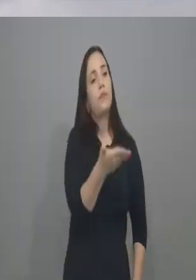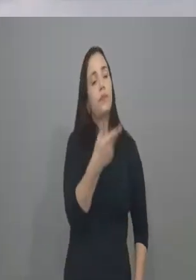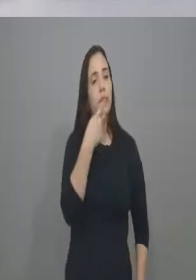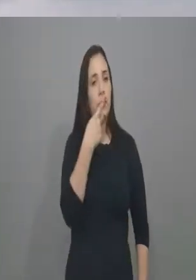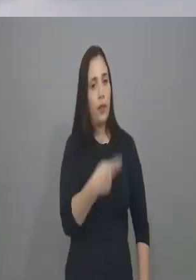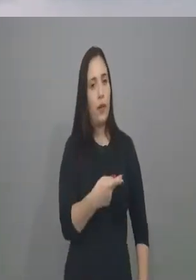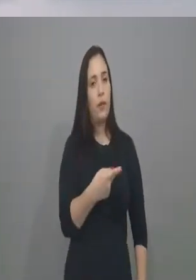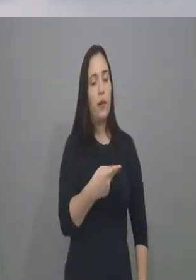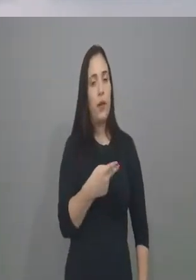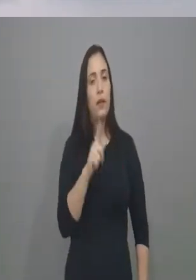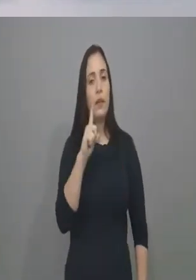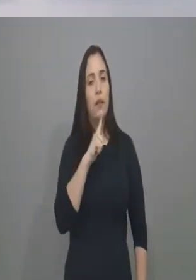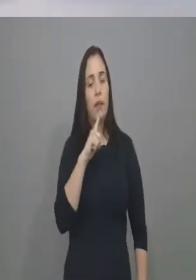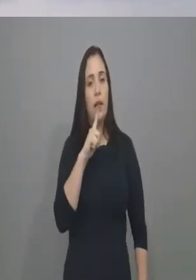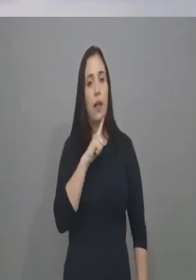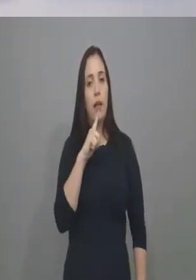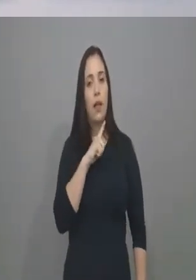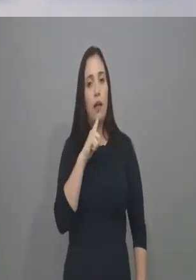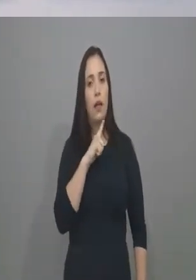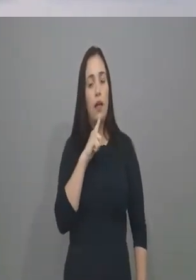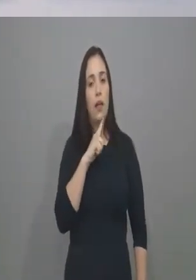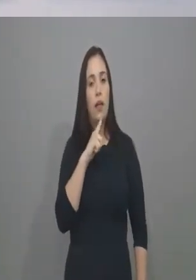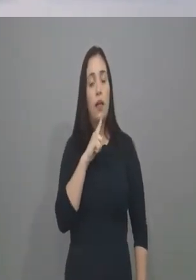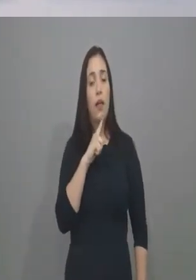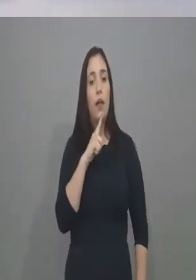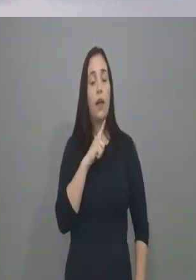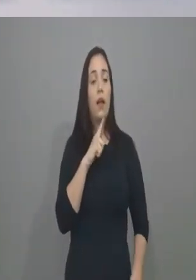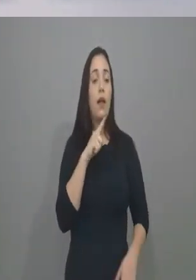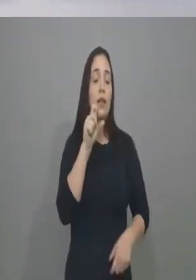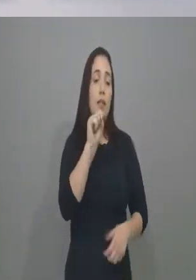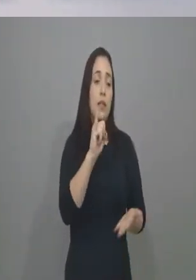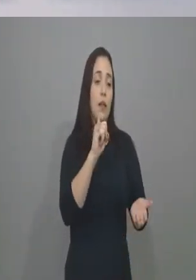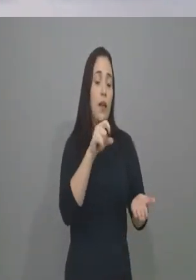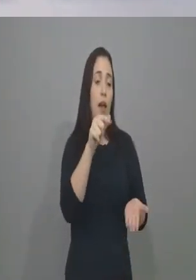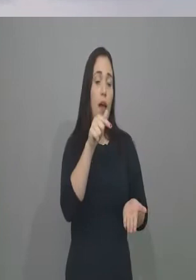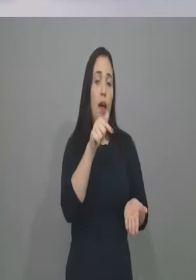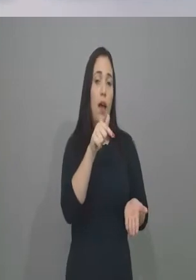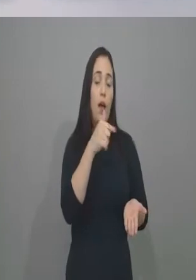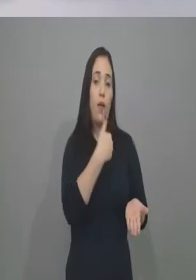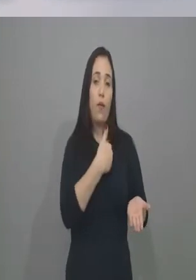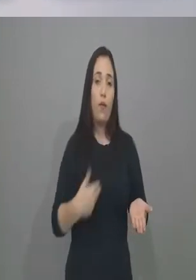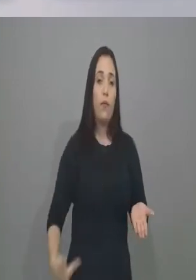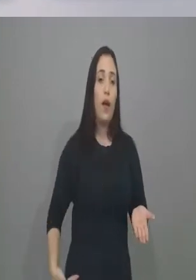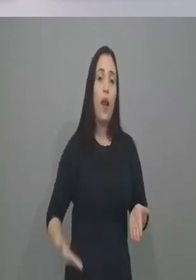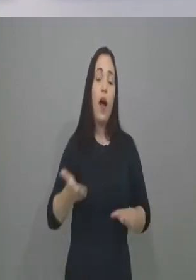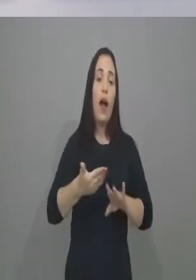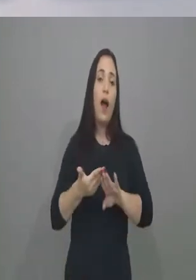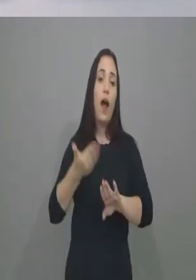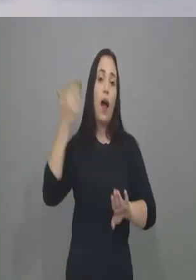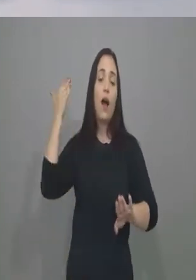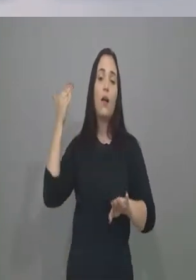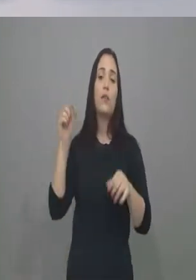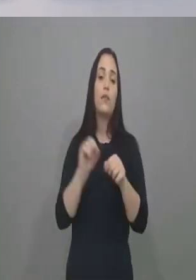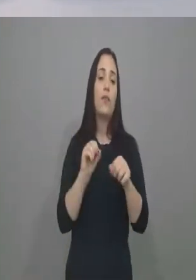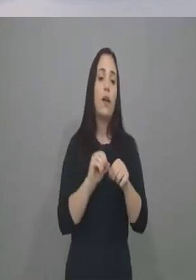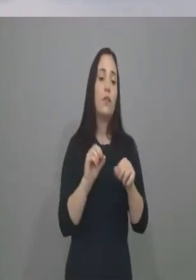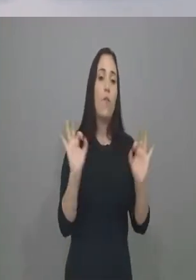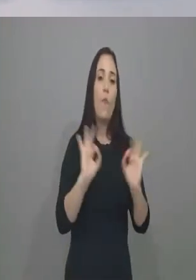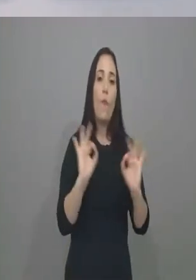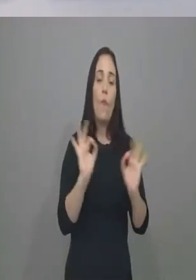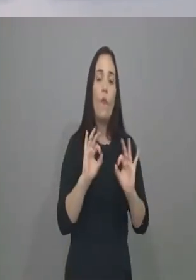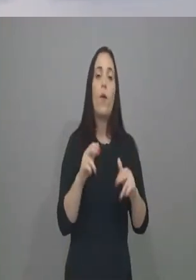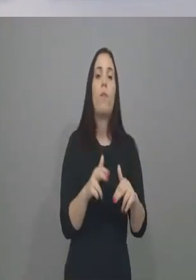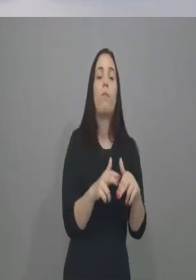velha história. Quando você deixa de fazer, deixa de estar presente, quando o Estado deixa de estar presente, é uma presa fácil.